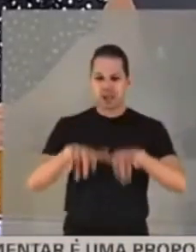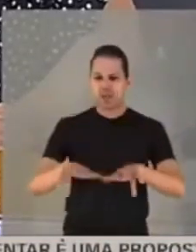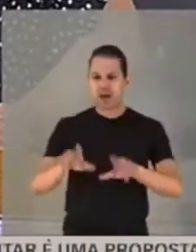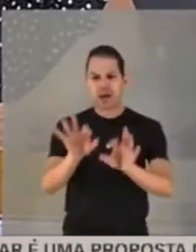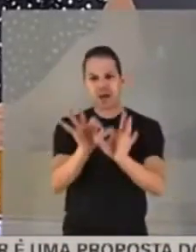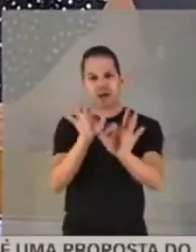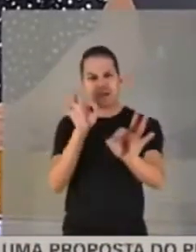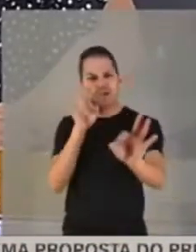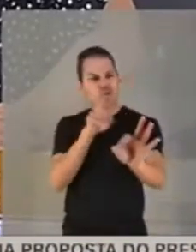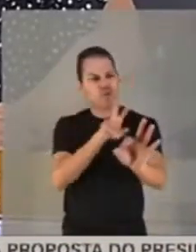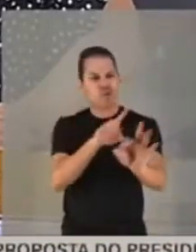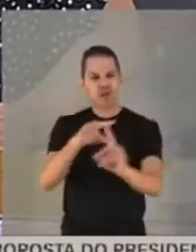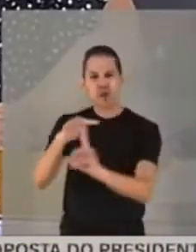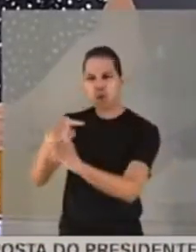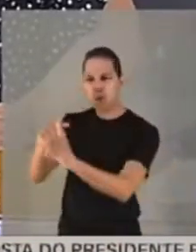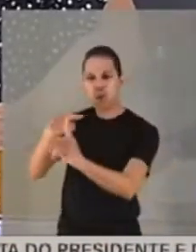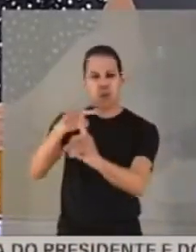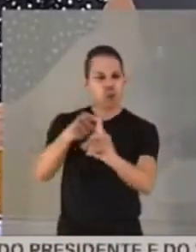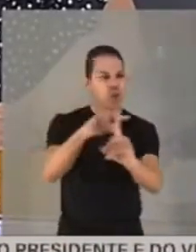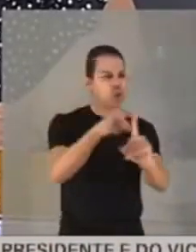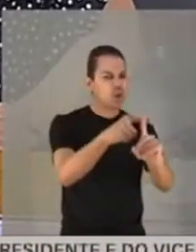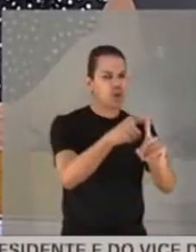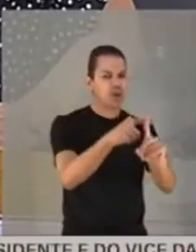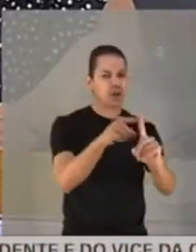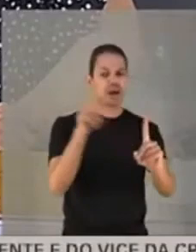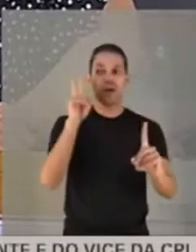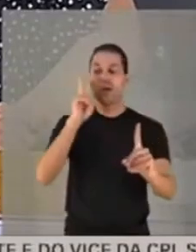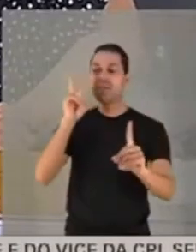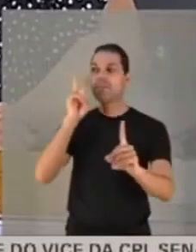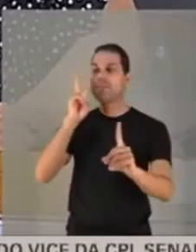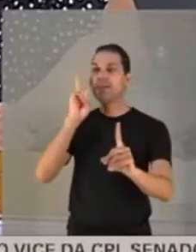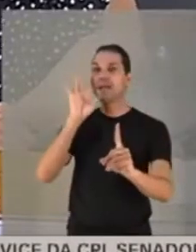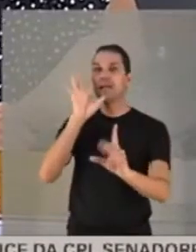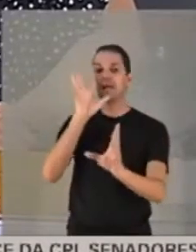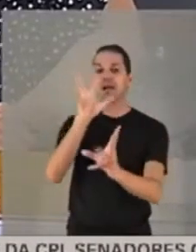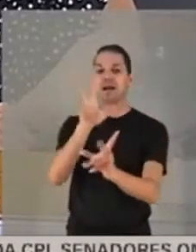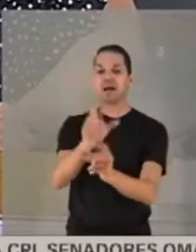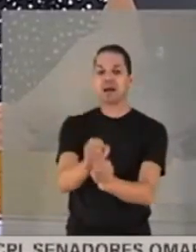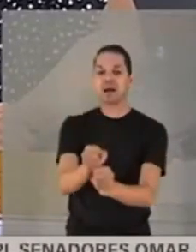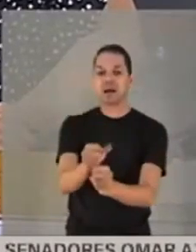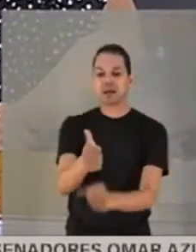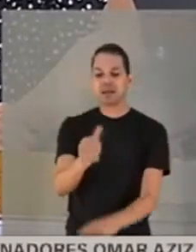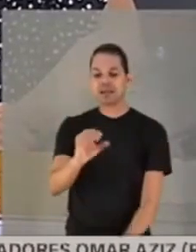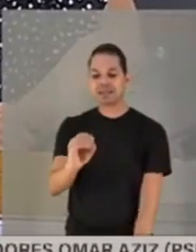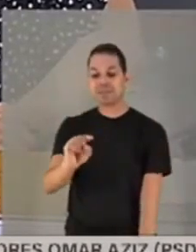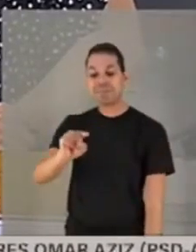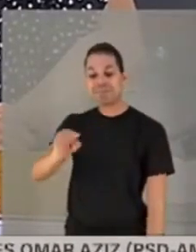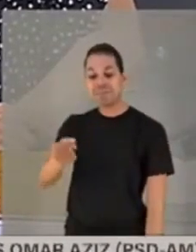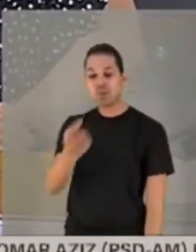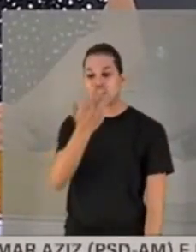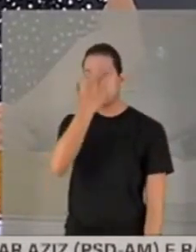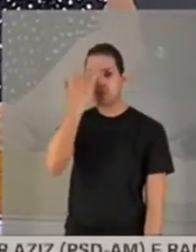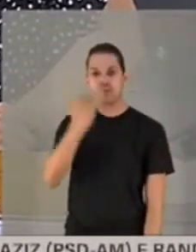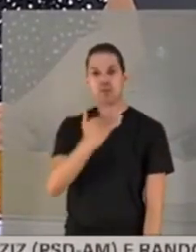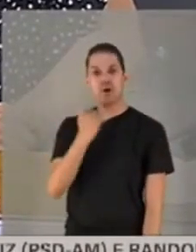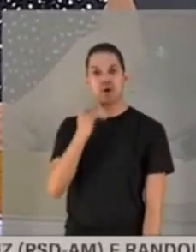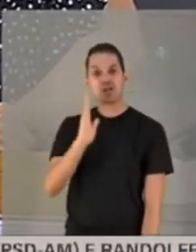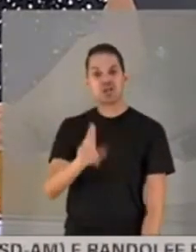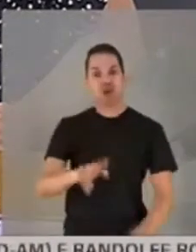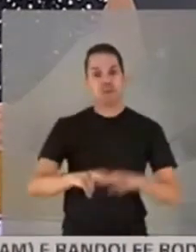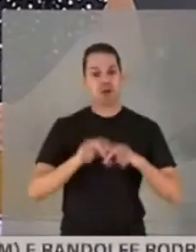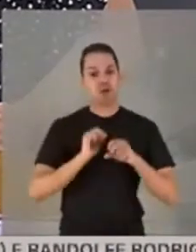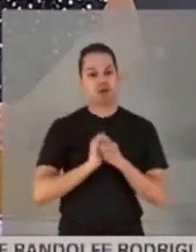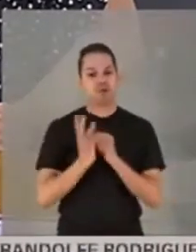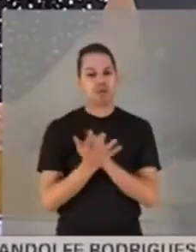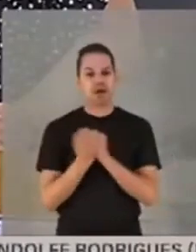eu vi umas cruzes, eu me lembrei, caramba, já completamos 100 mil vítimas. Quando eu vi aquele